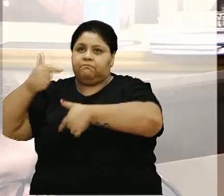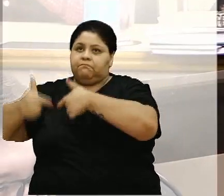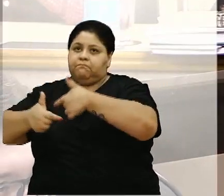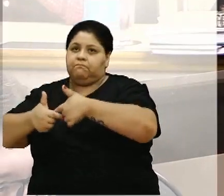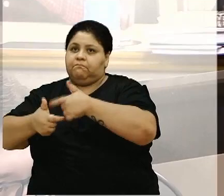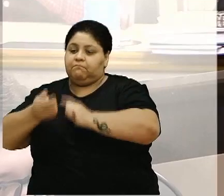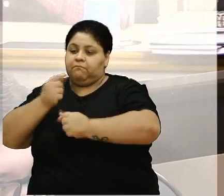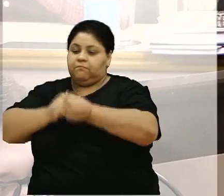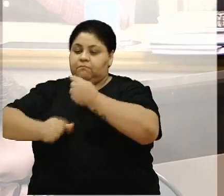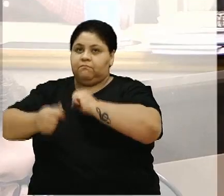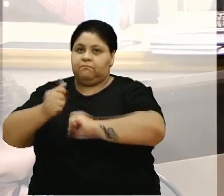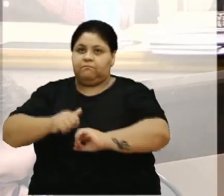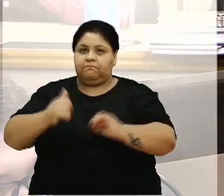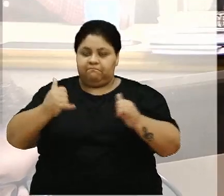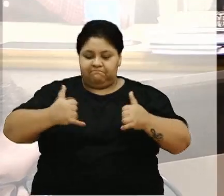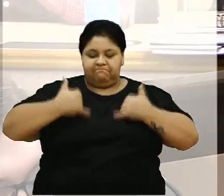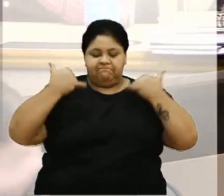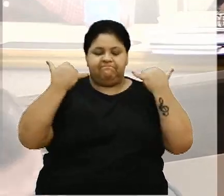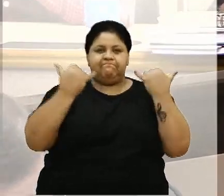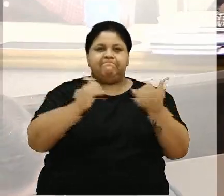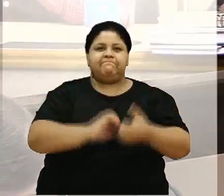Finanças. Feliz aniversário.